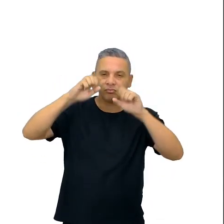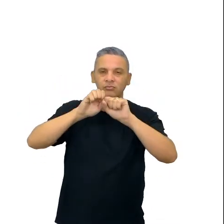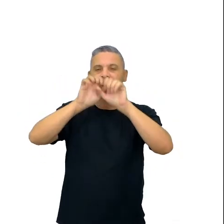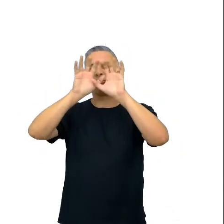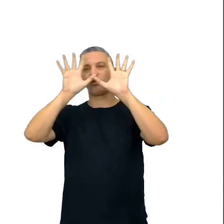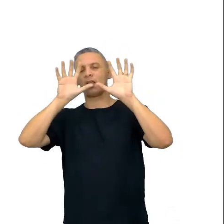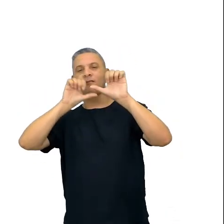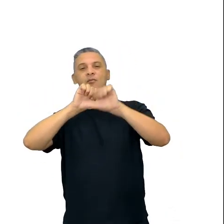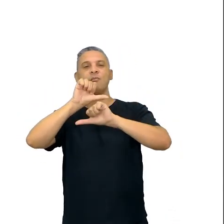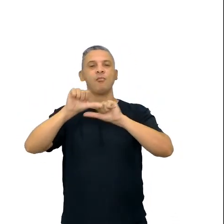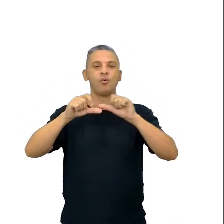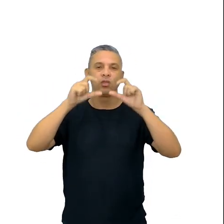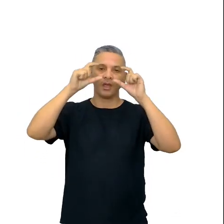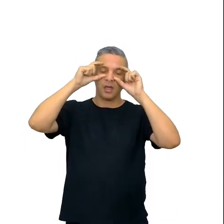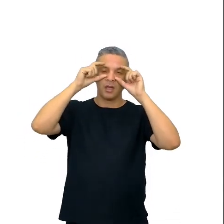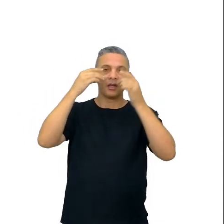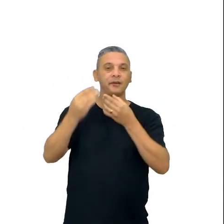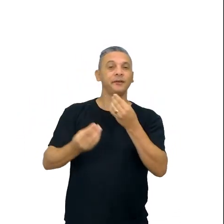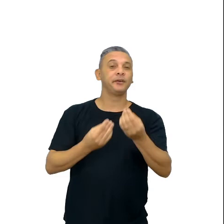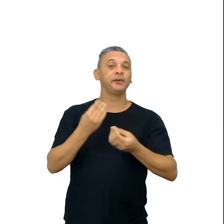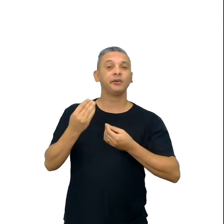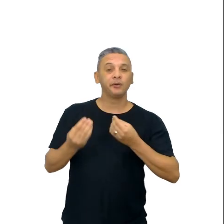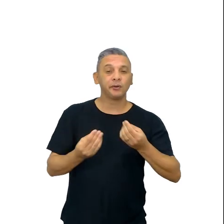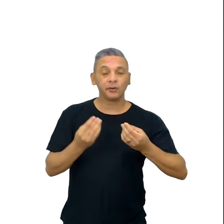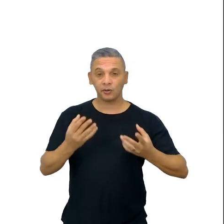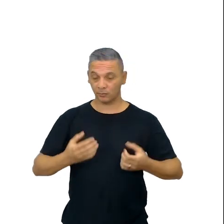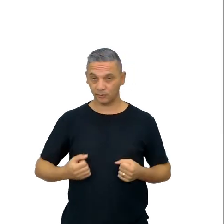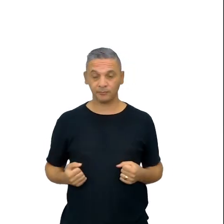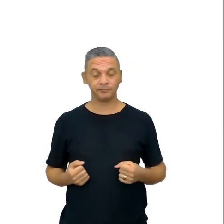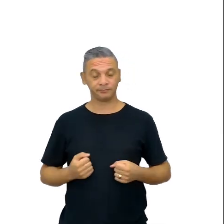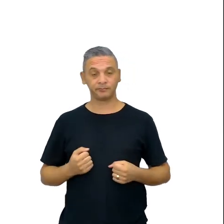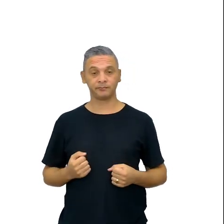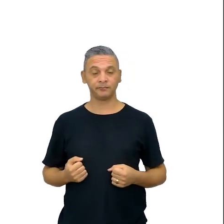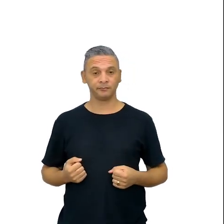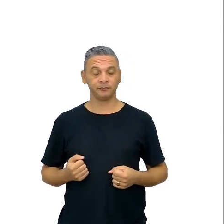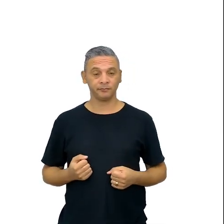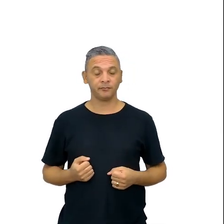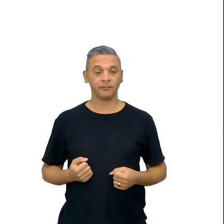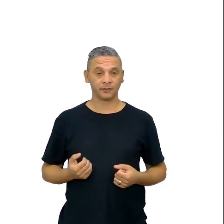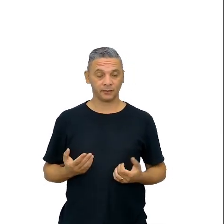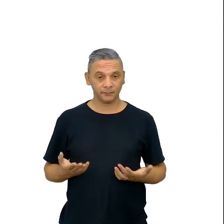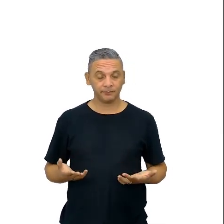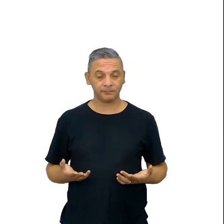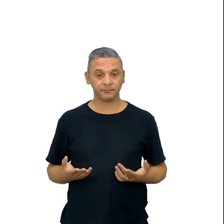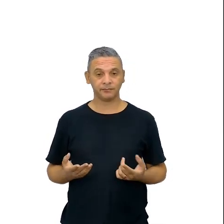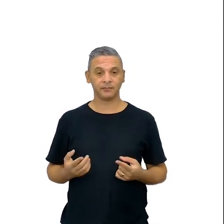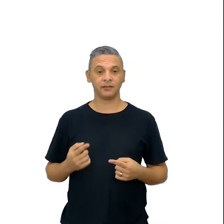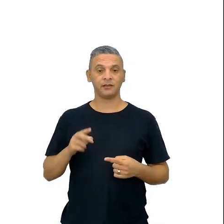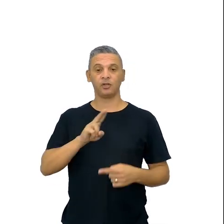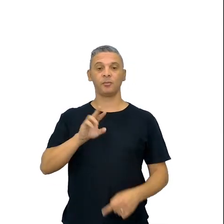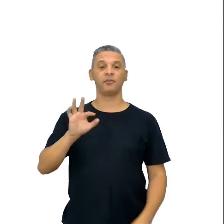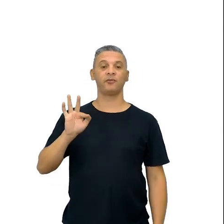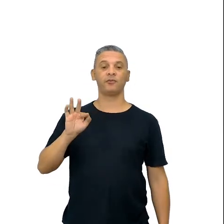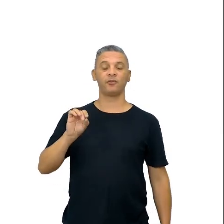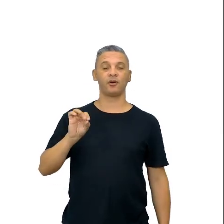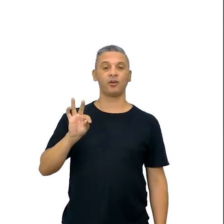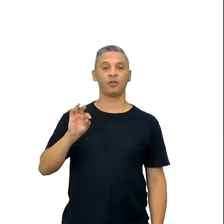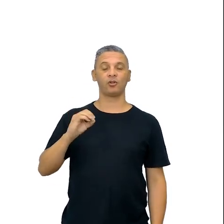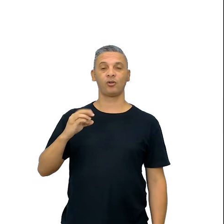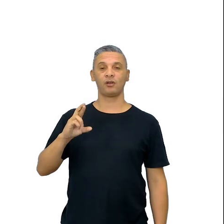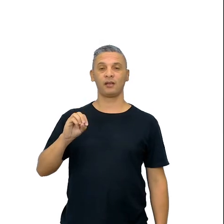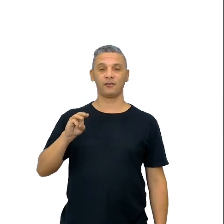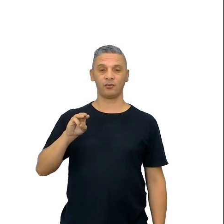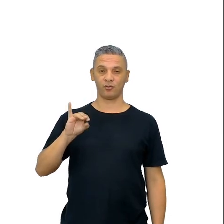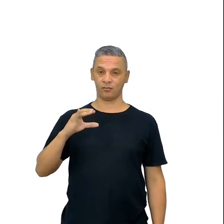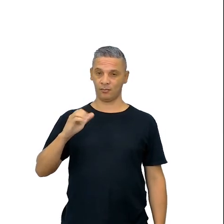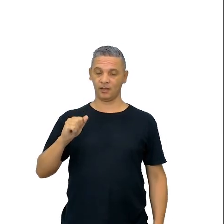alteram, né, em relação à luminosidade, por isso chamam, né, fotocrômicas, e então essa luminosidade